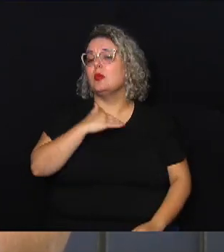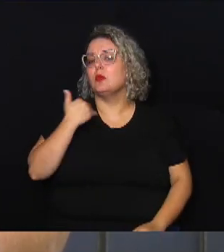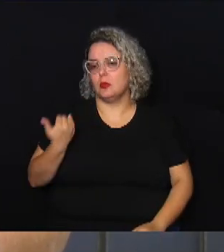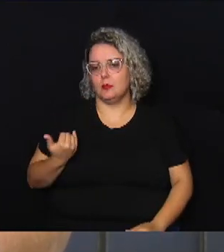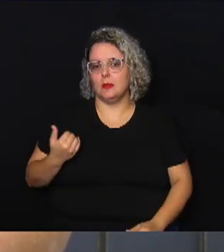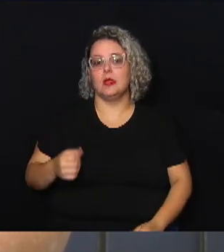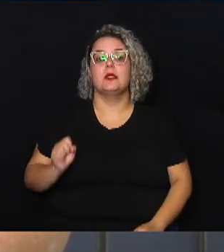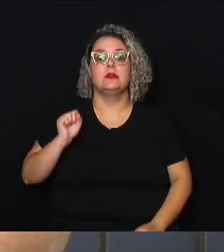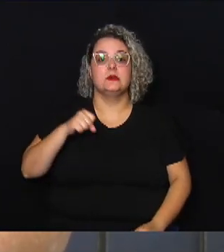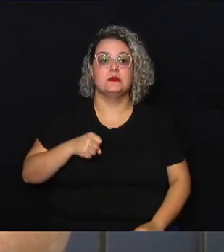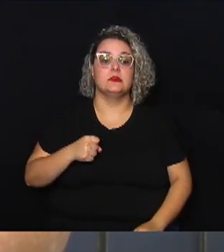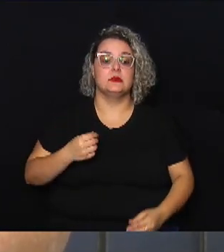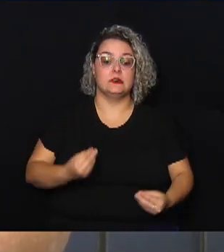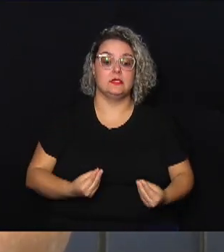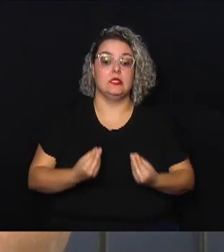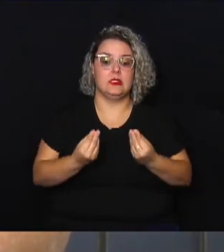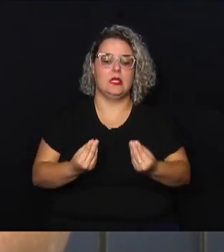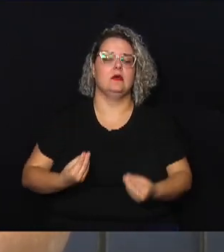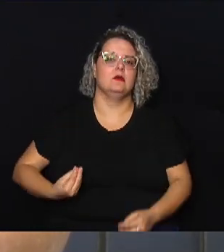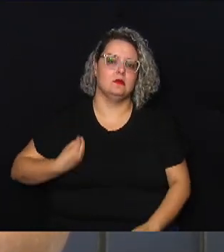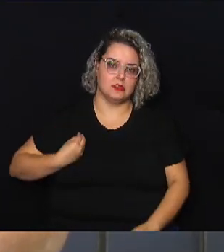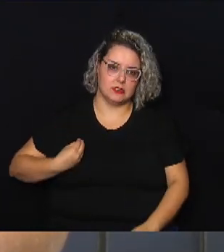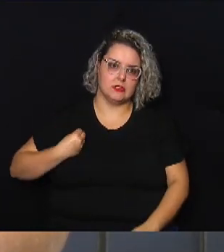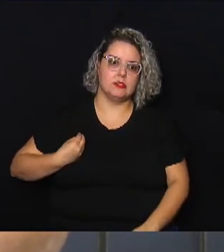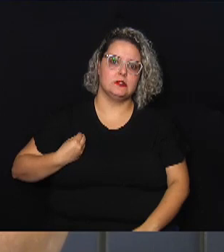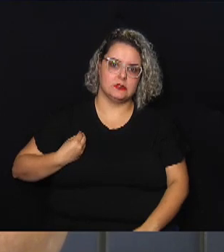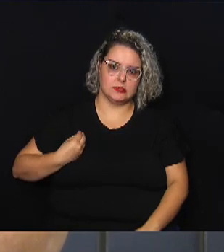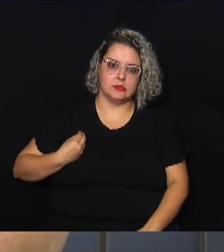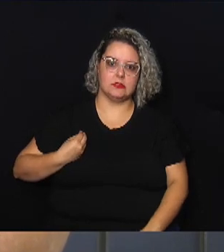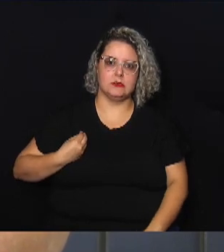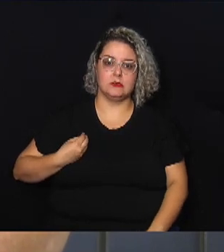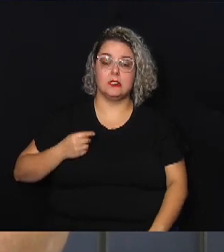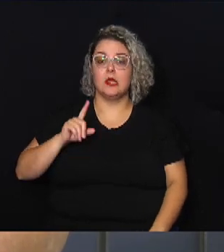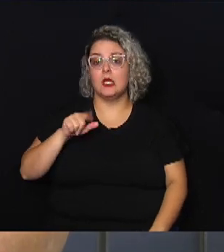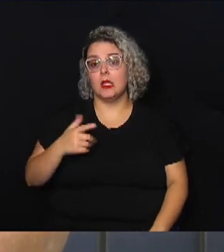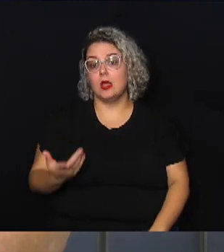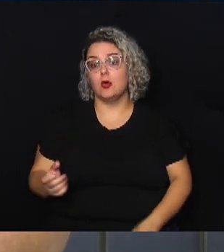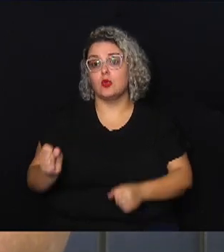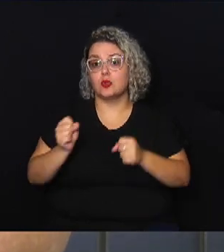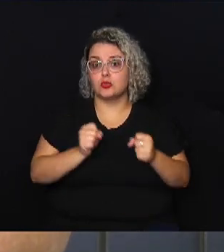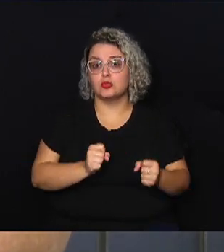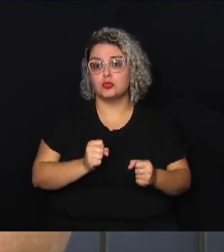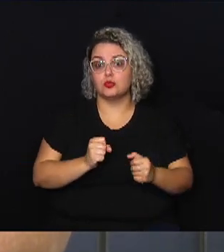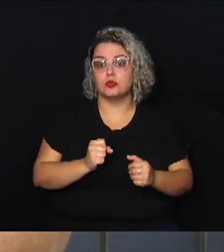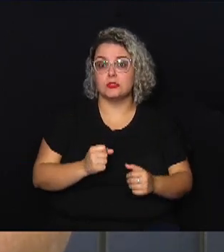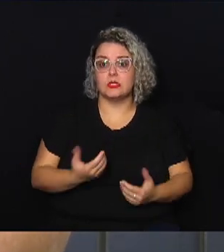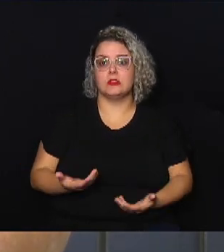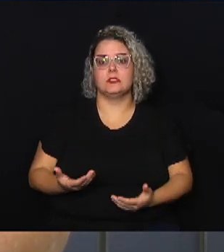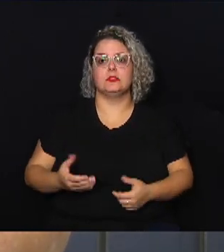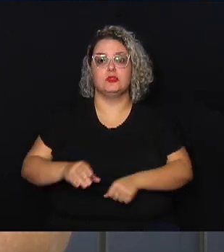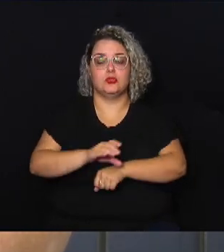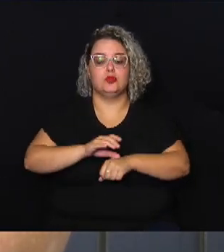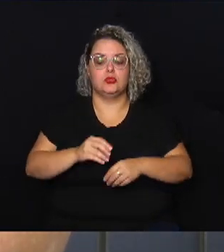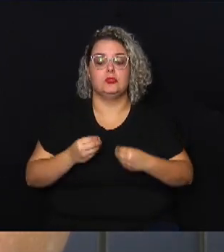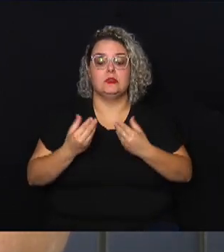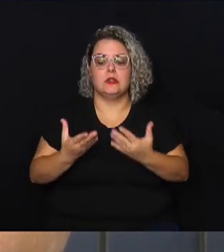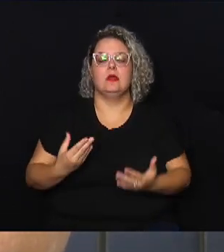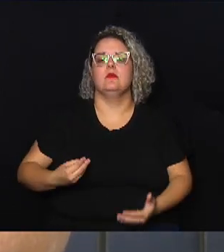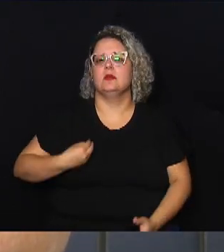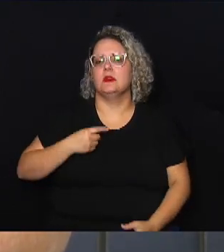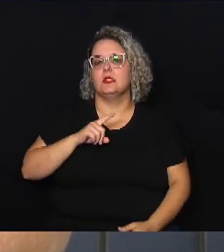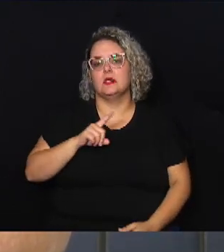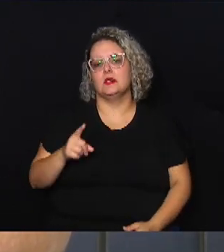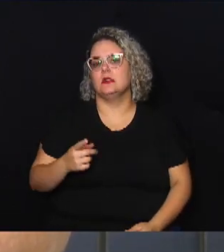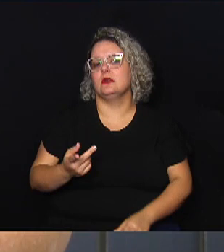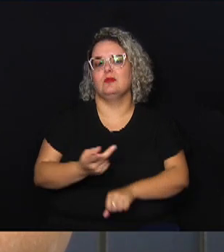vidas. Essa é a... é aquilo que os poderes constituídos querem. Eles querem dar vida e não procurar